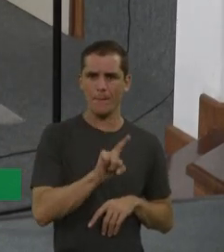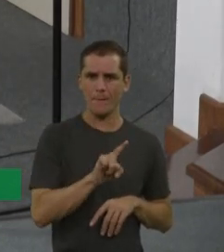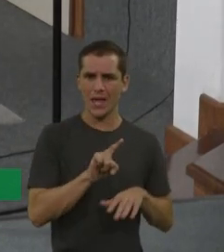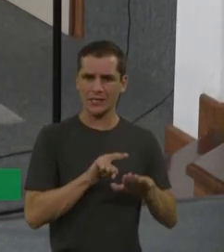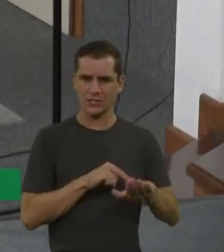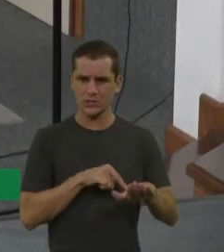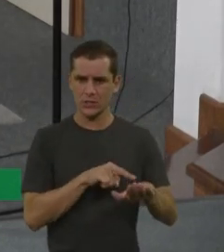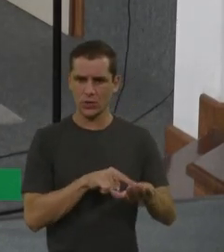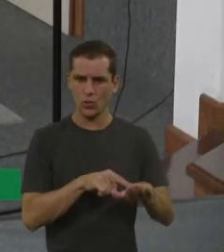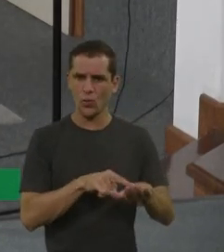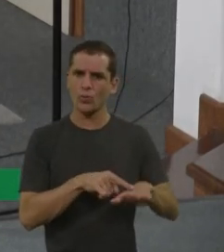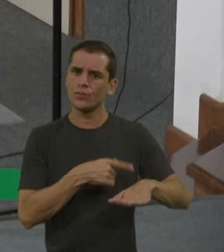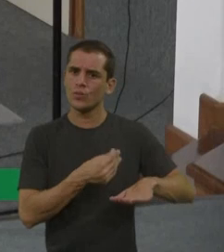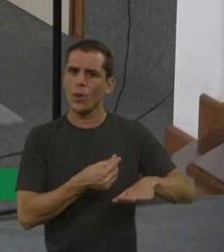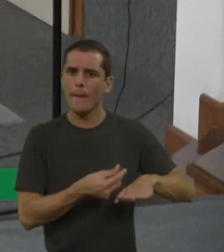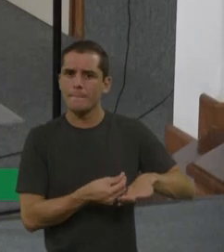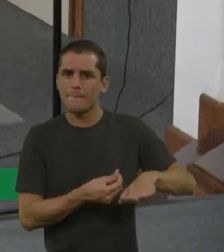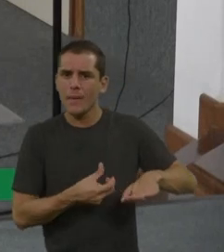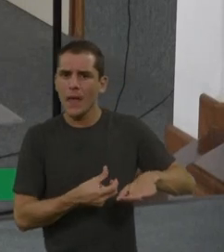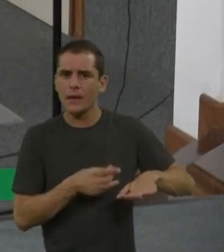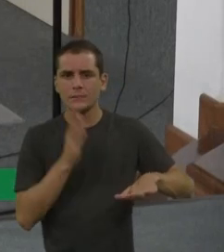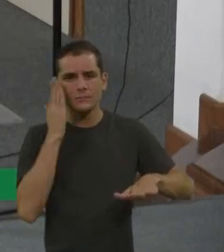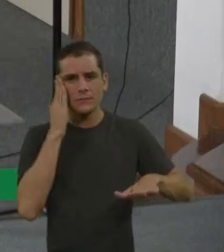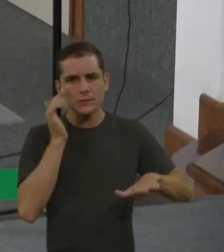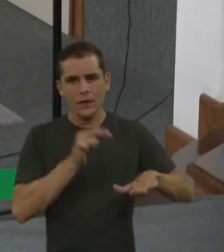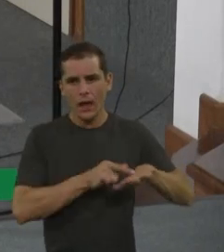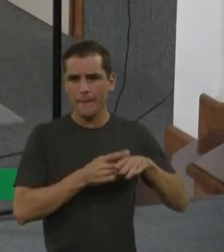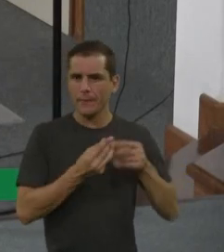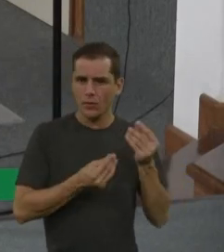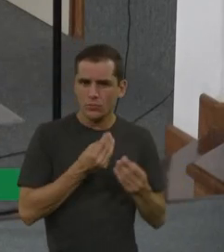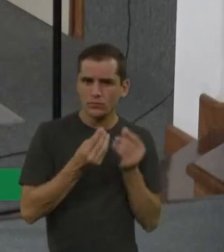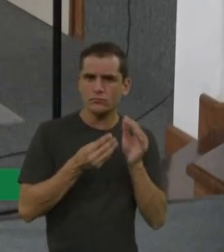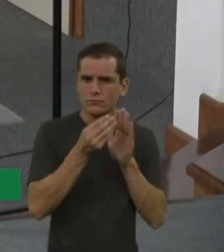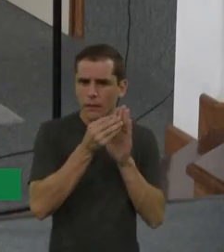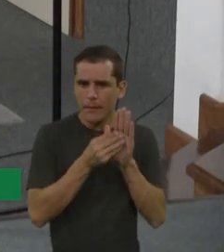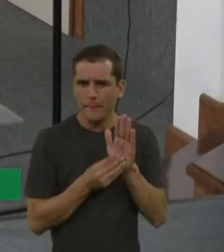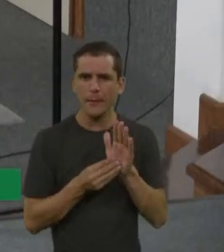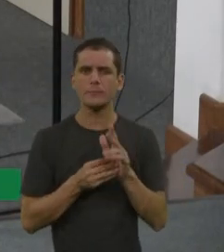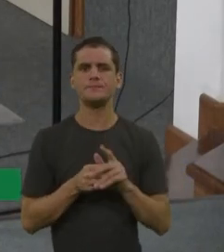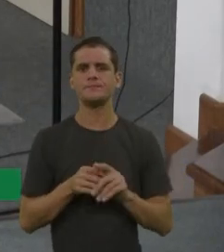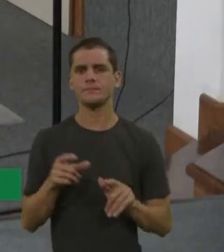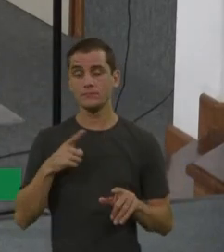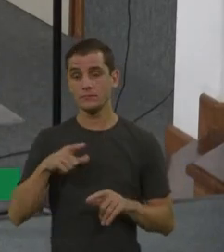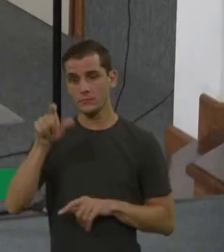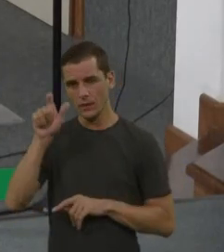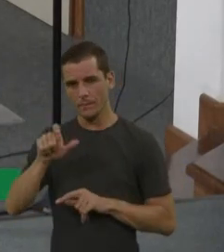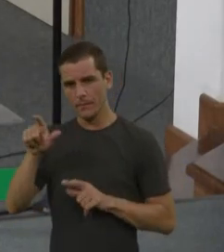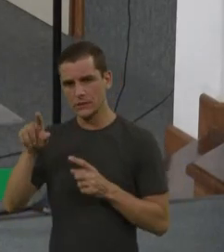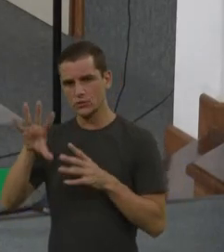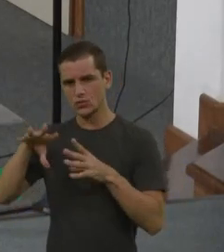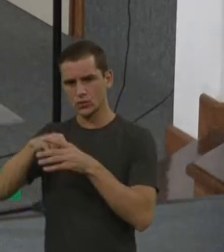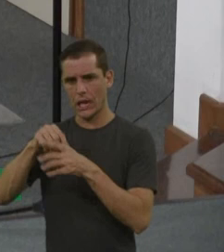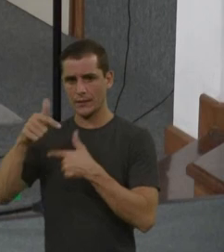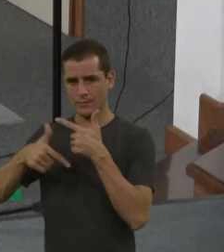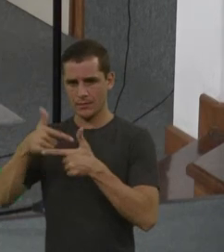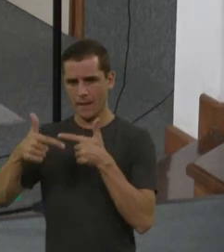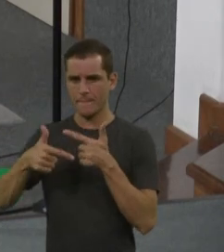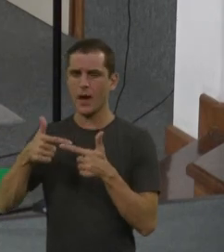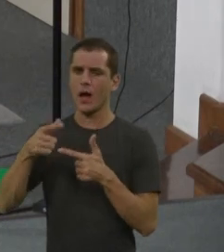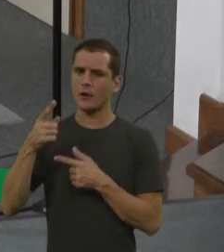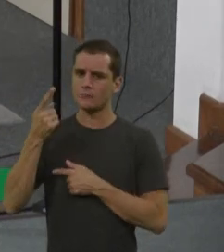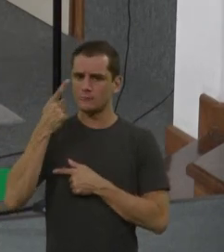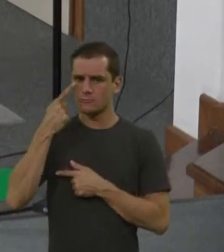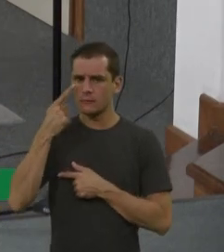poder evitar essa demora. E a gente tá sempre muito em contato com a reguladora, Gabriela, Thelma, todo mundo. A gente tem, né, um